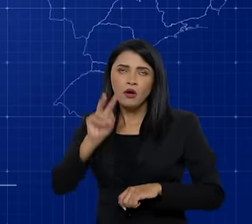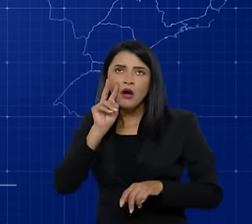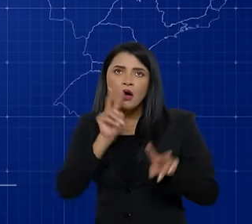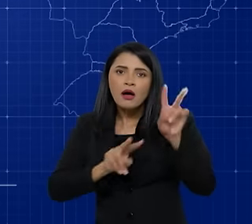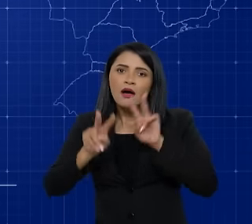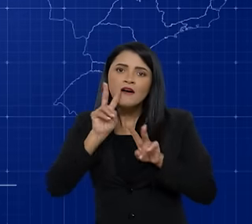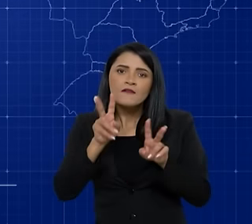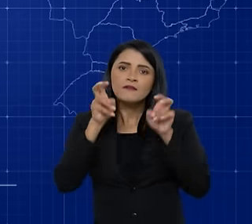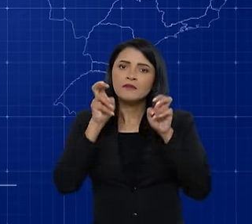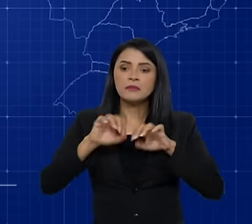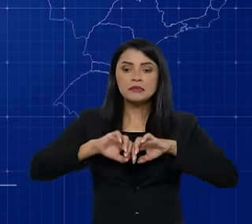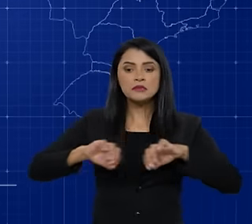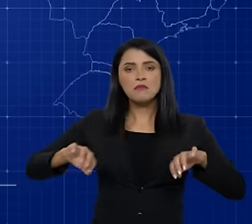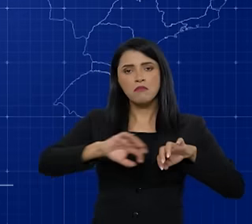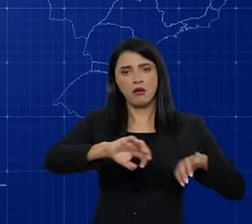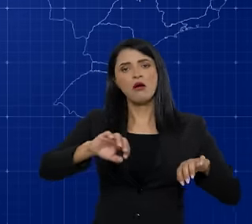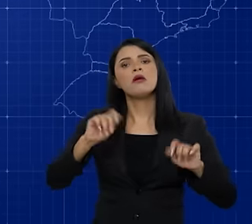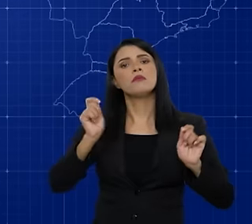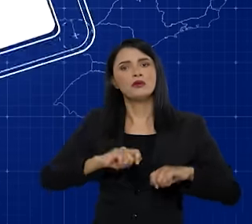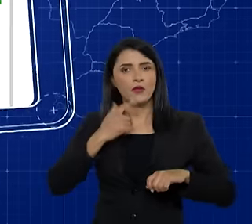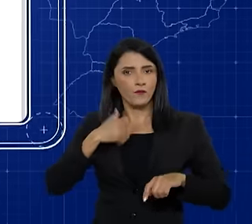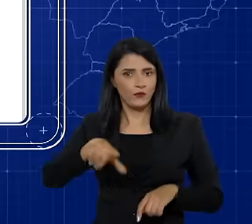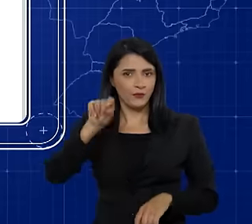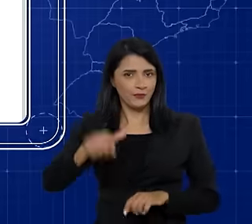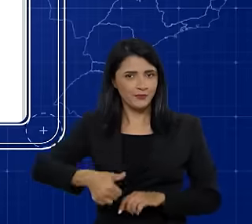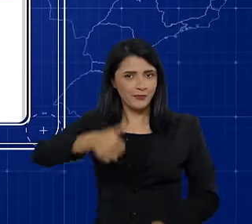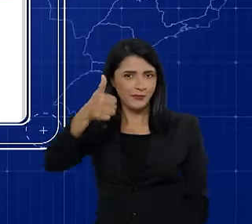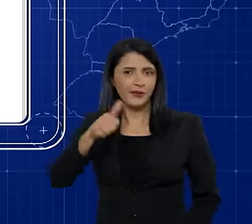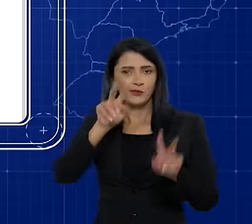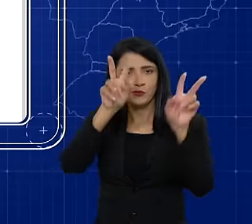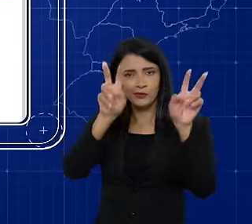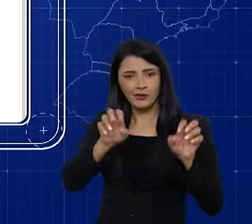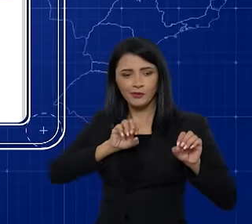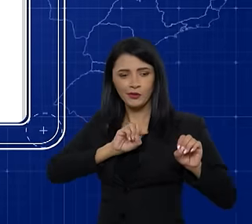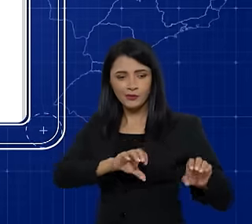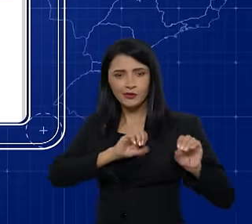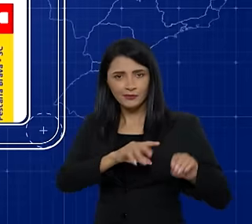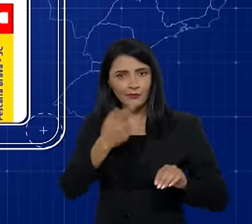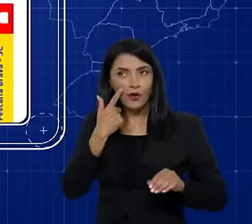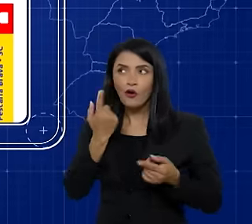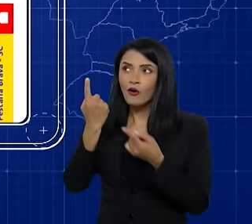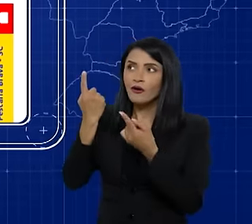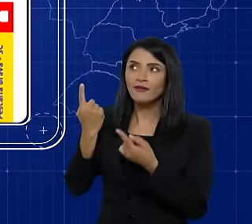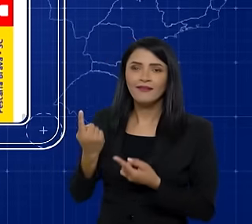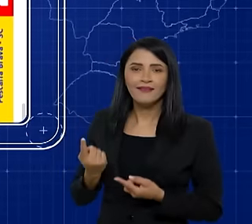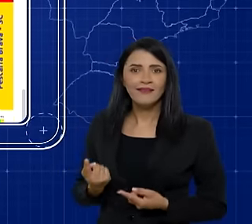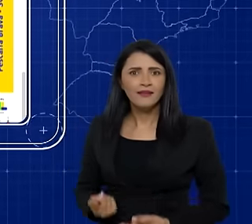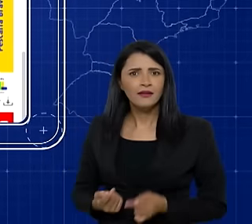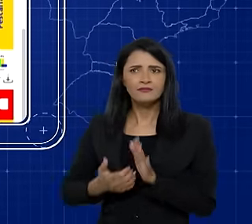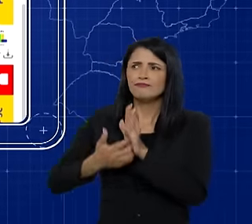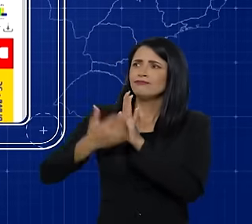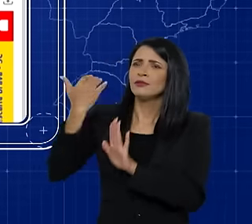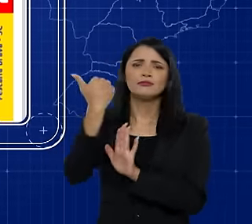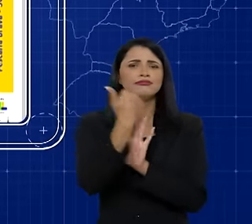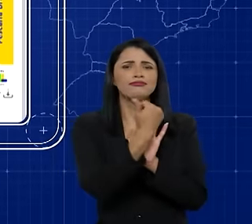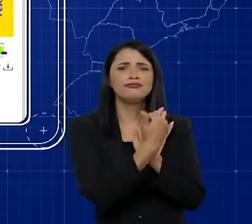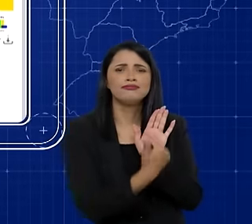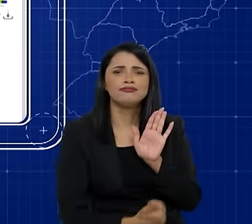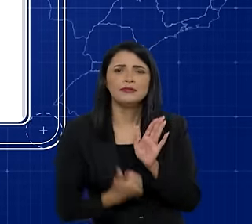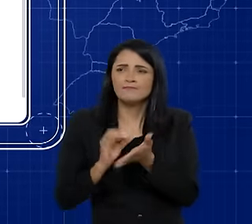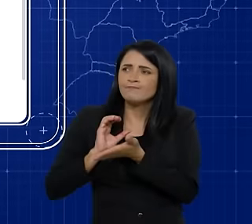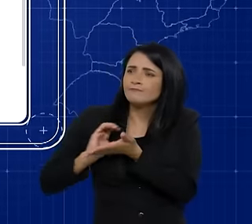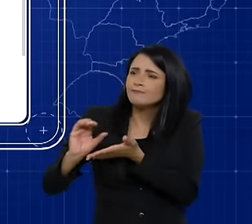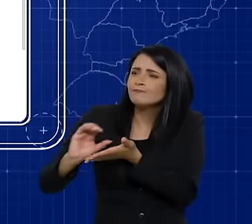recursos podem ser visualizadas de forma separada. Eu vou escolher primeiro o tema Educação. Dá só uma olhada aqui. Quantos